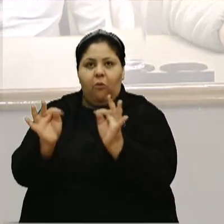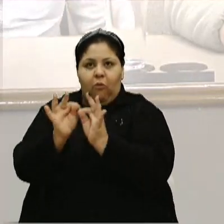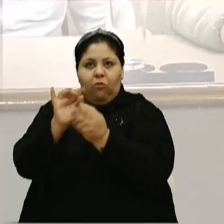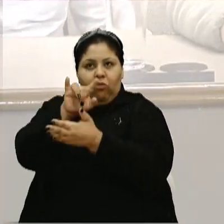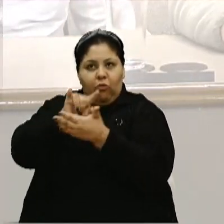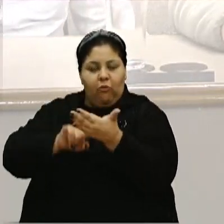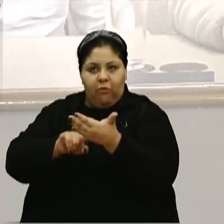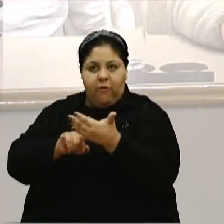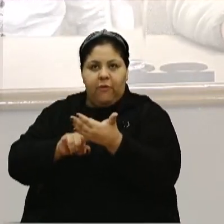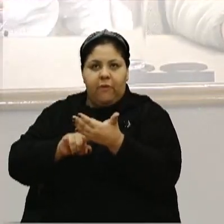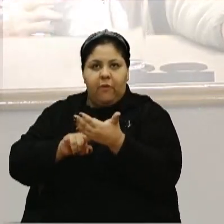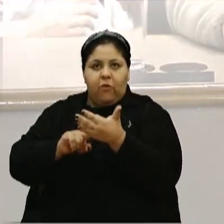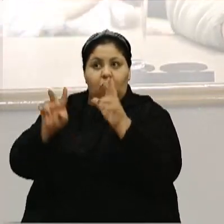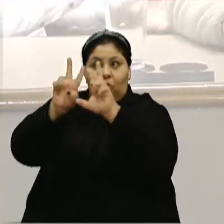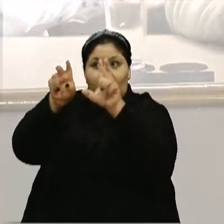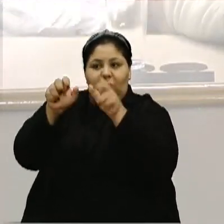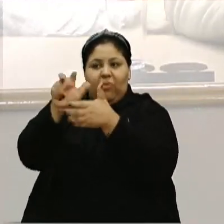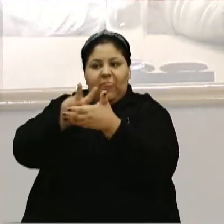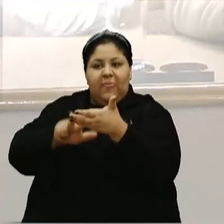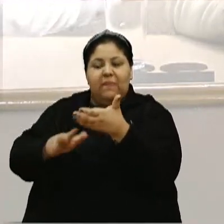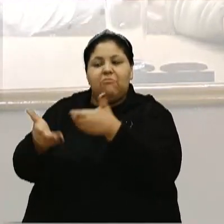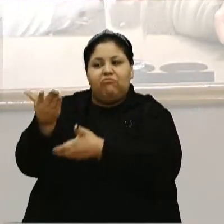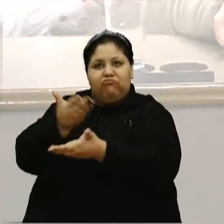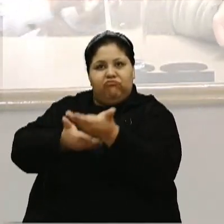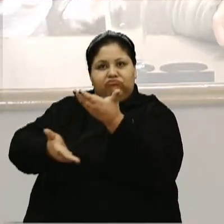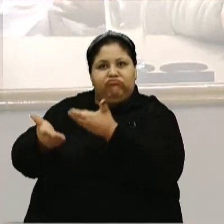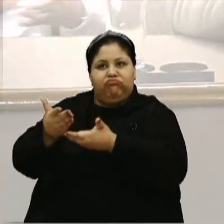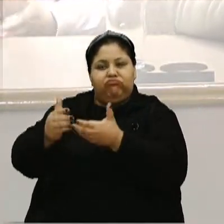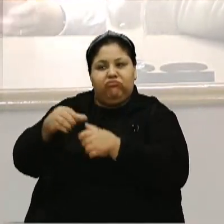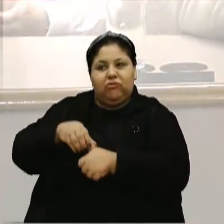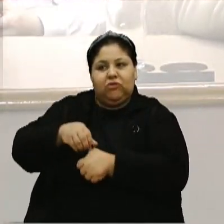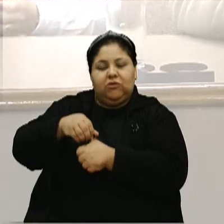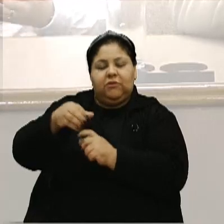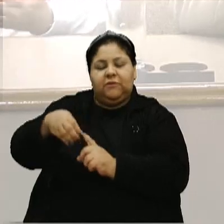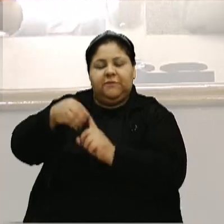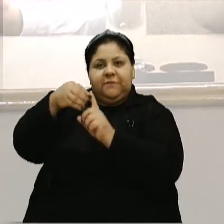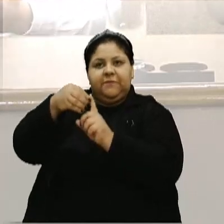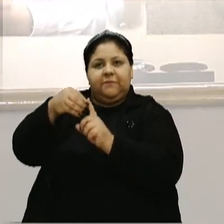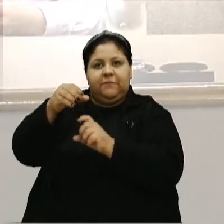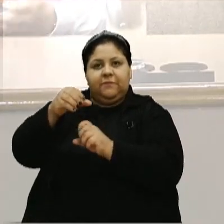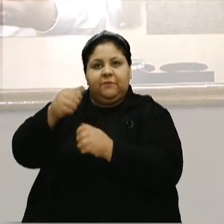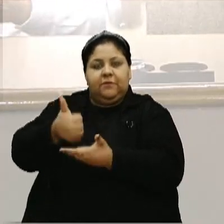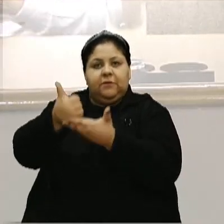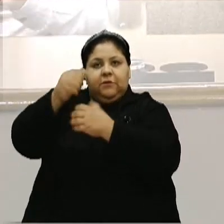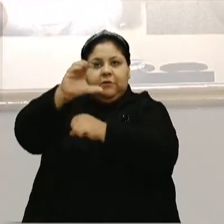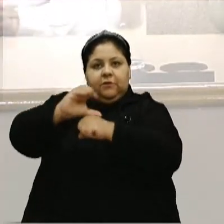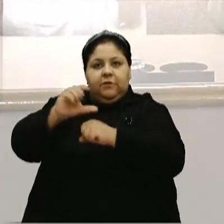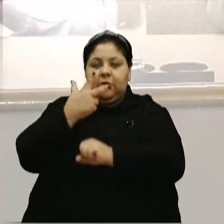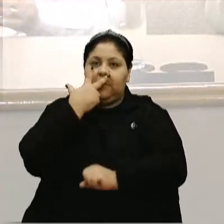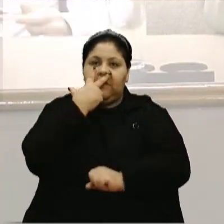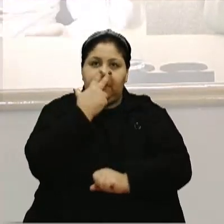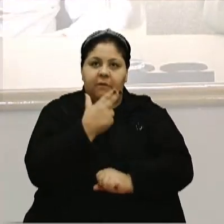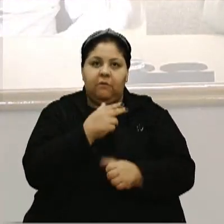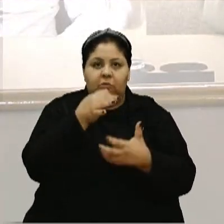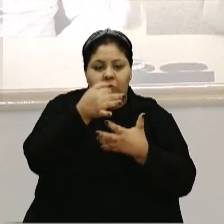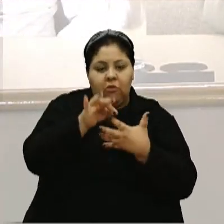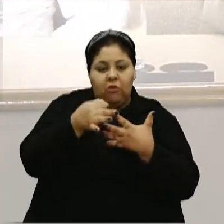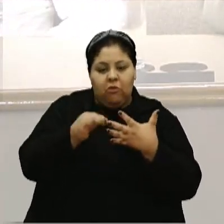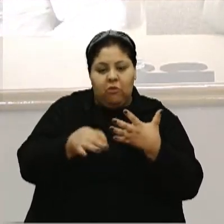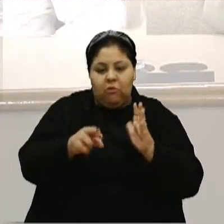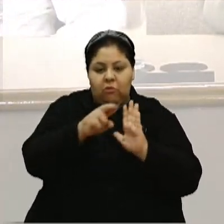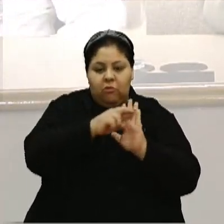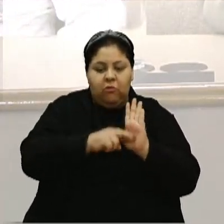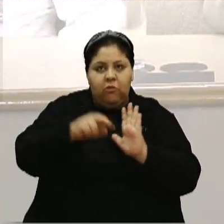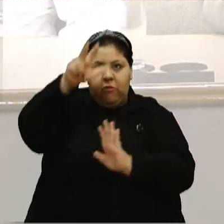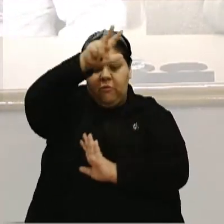parecer, a matéria em apreço atende às premissas orçamentárias e está amparada na Constituição Federal, assim como nos regramentos previstos na